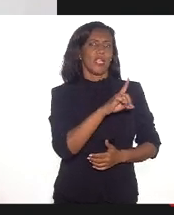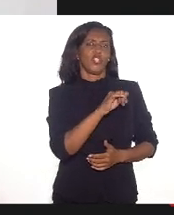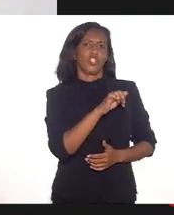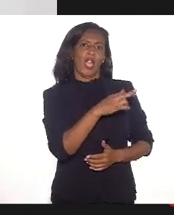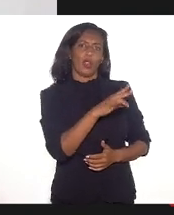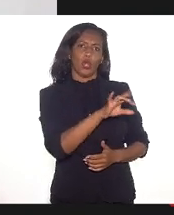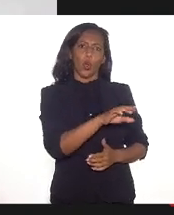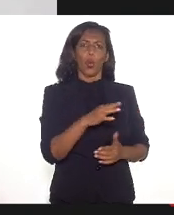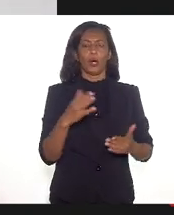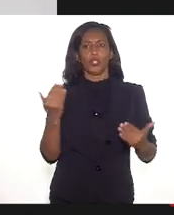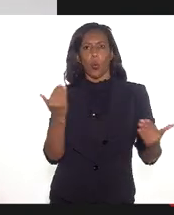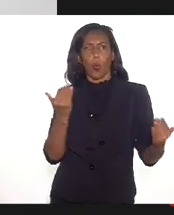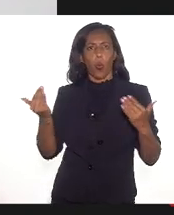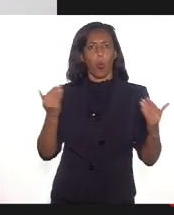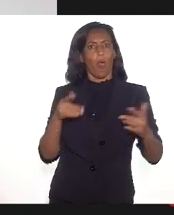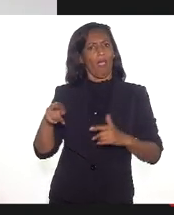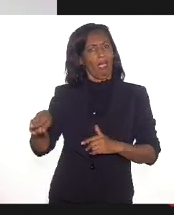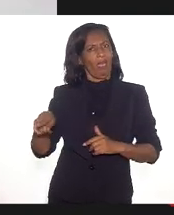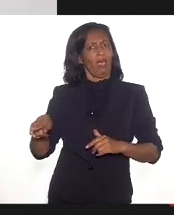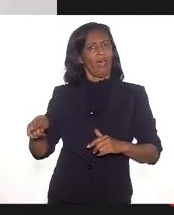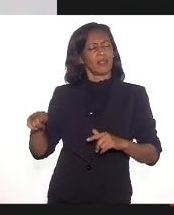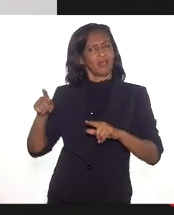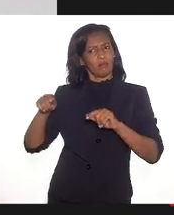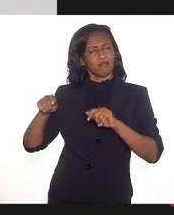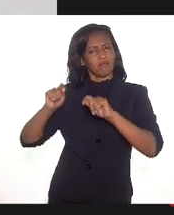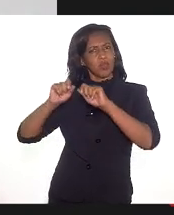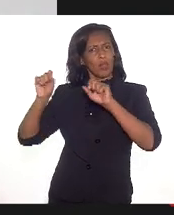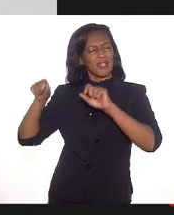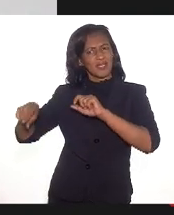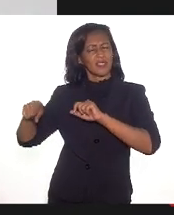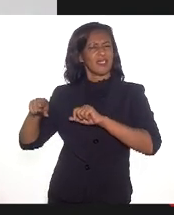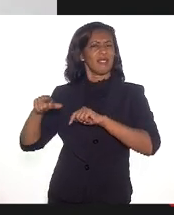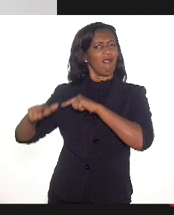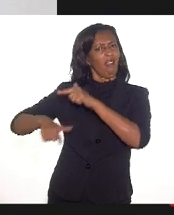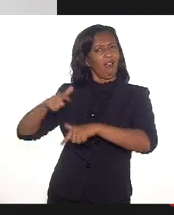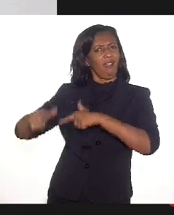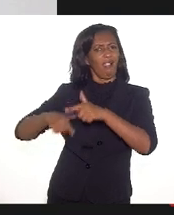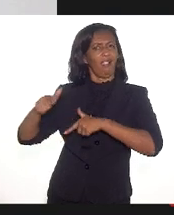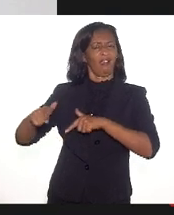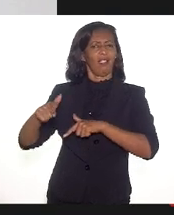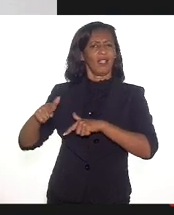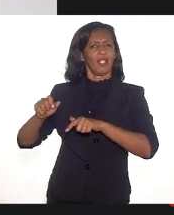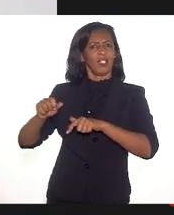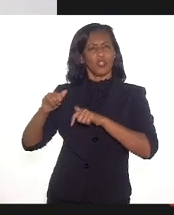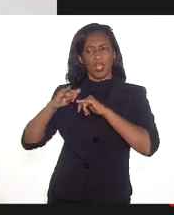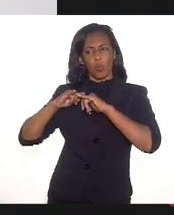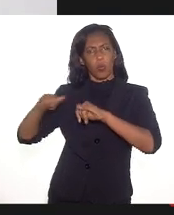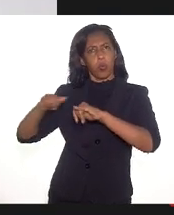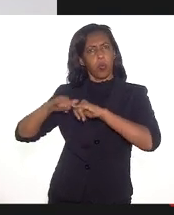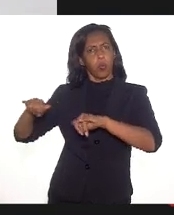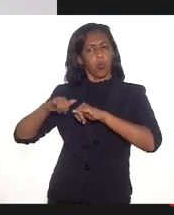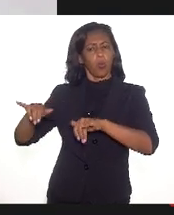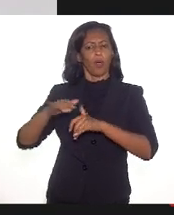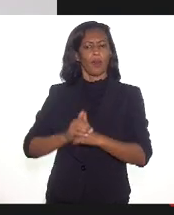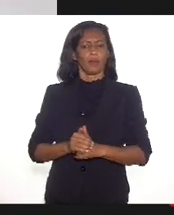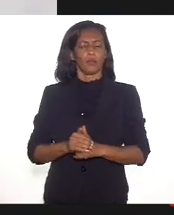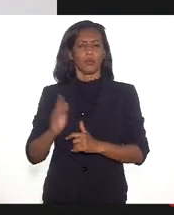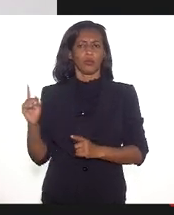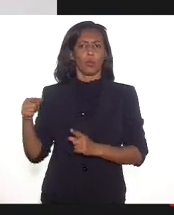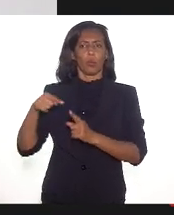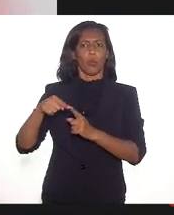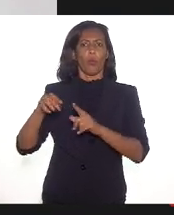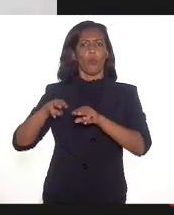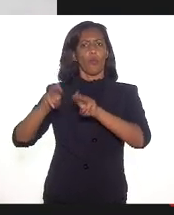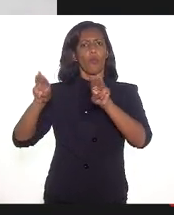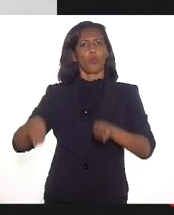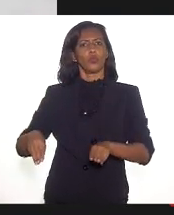função, dessa função de, digamos assim, exercer a divulgação sobre o objeto do